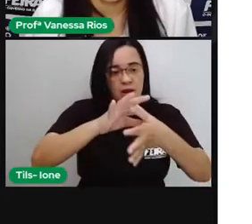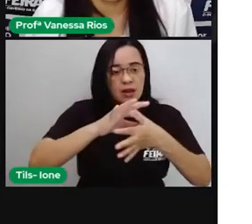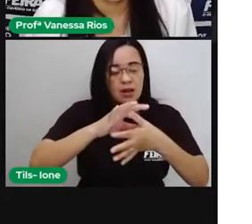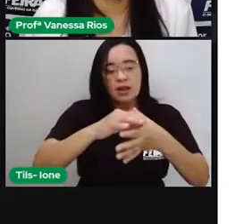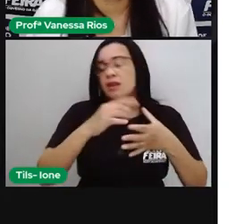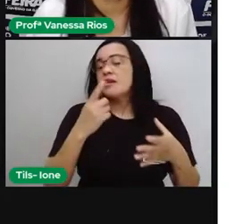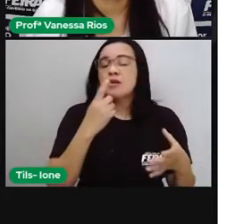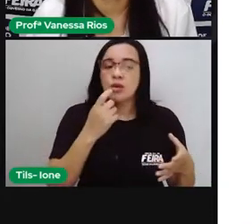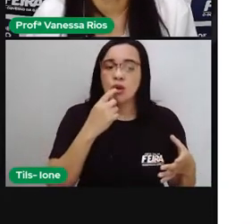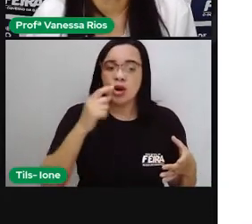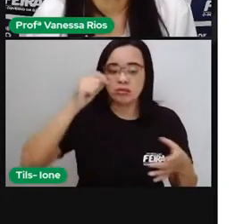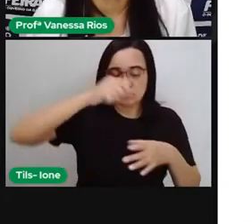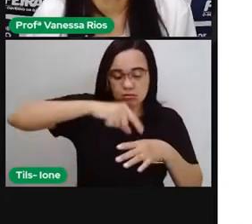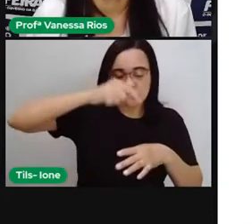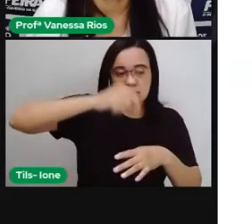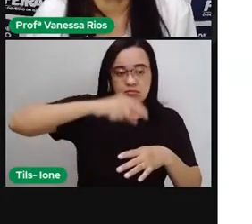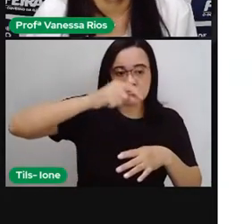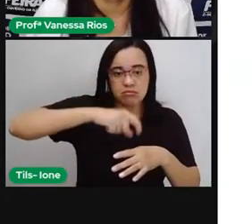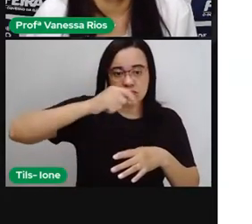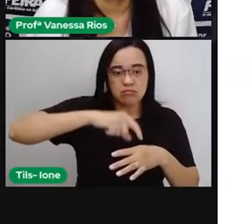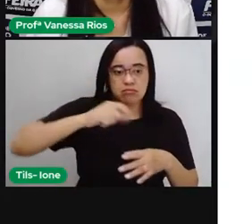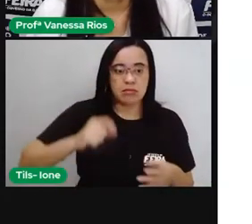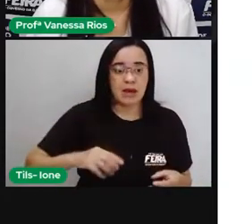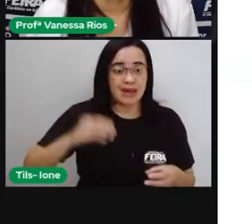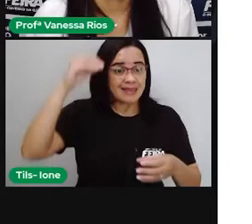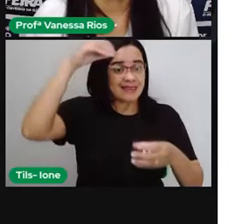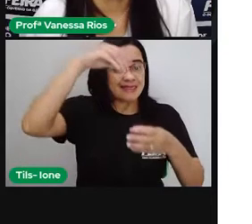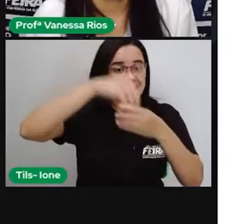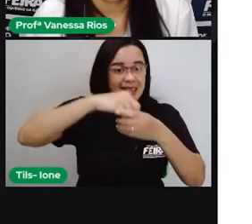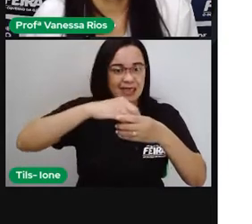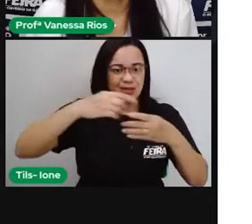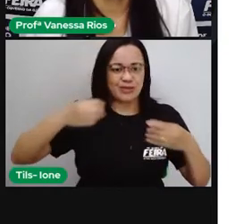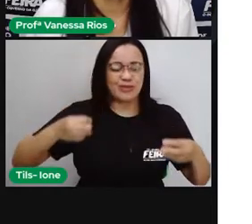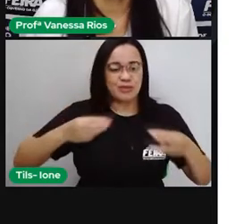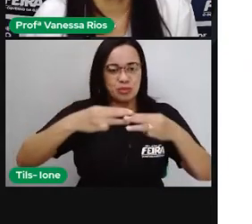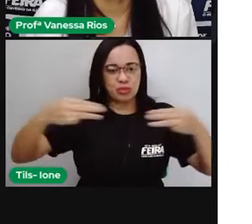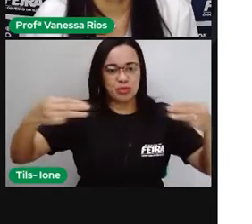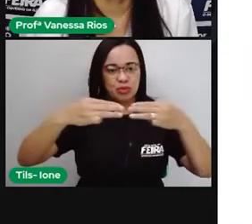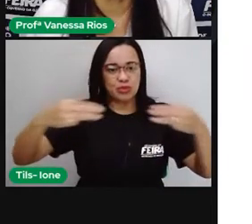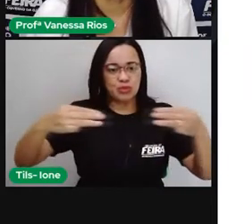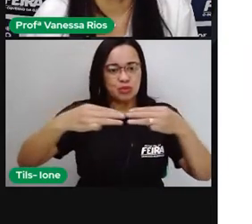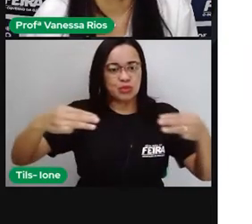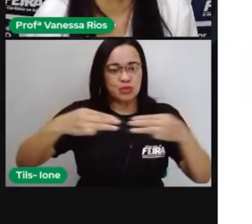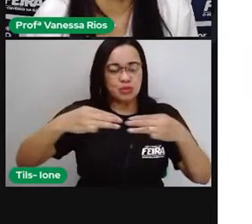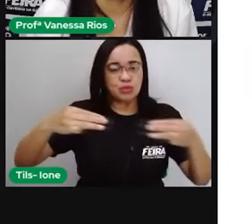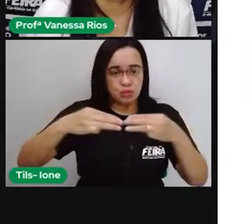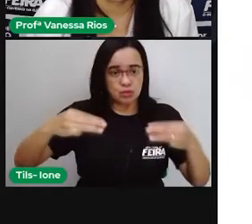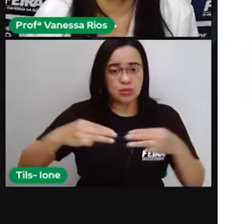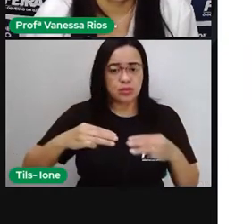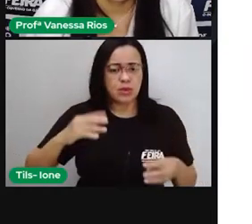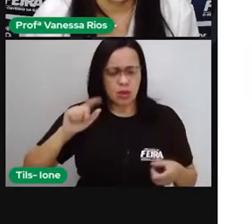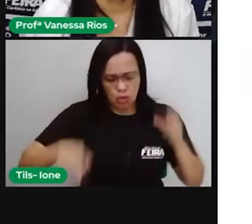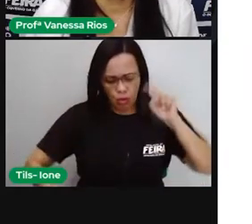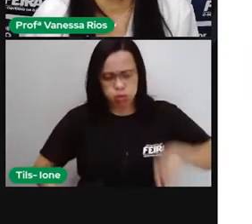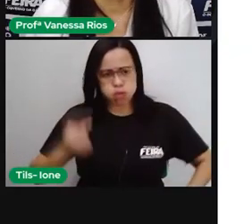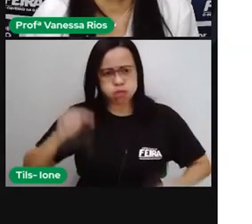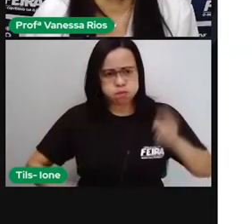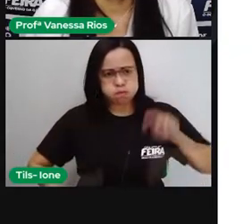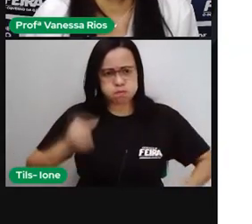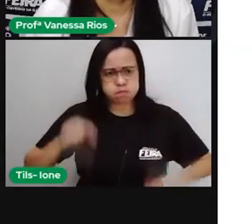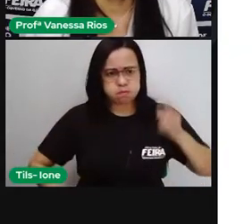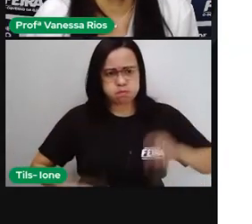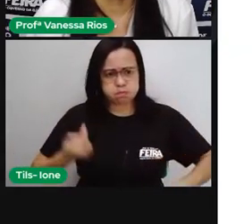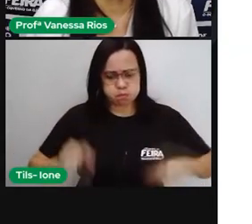coração para os órgãos e tecidos do corpo. Nesses vasos, o sangue corre em alta pressão. As